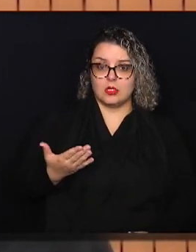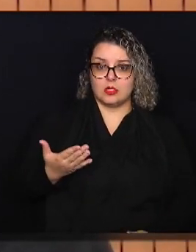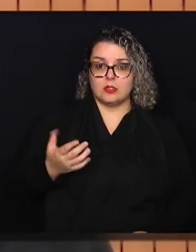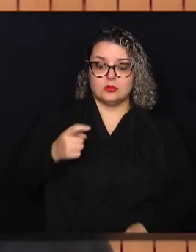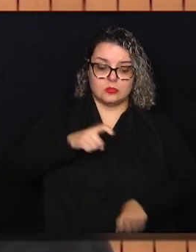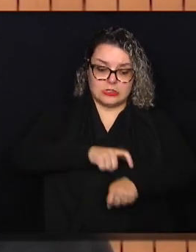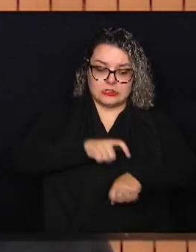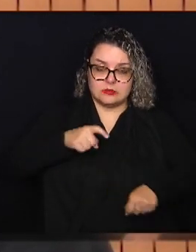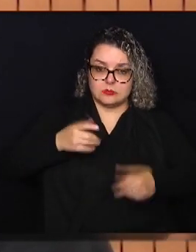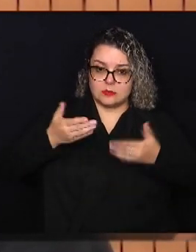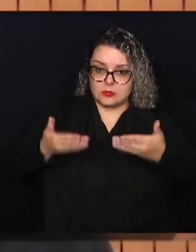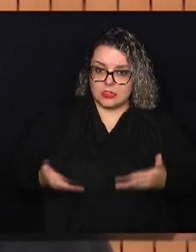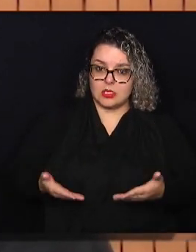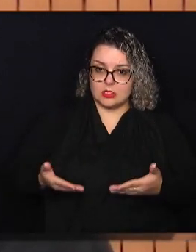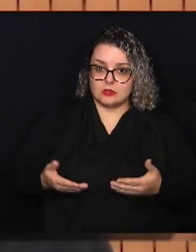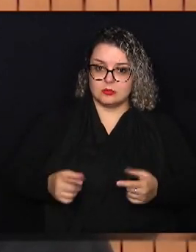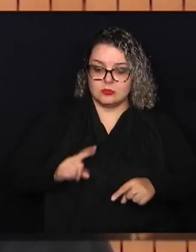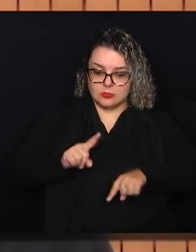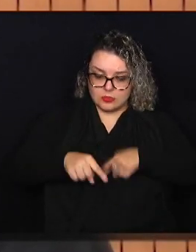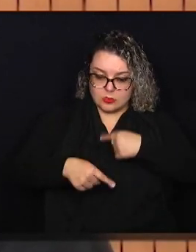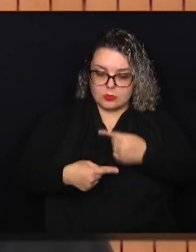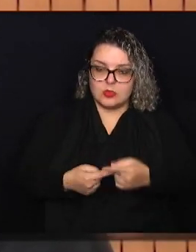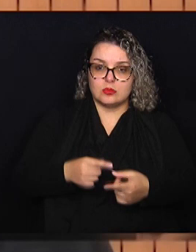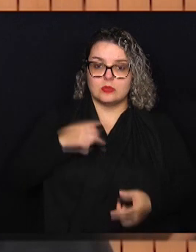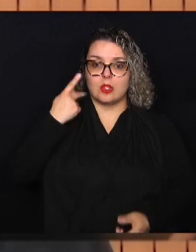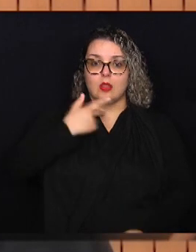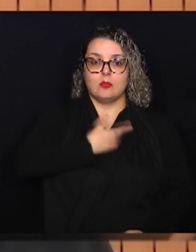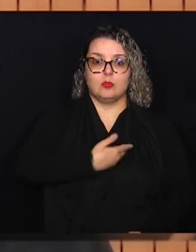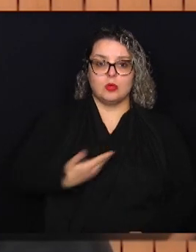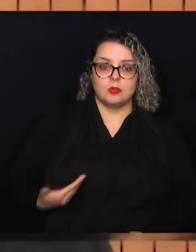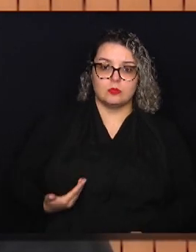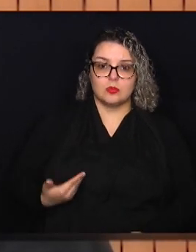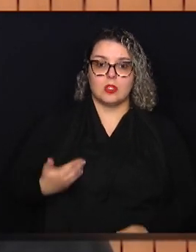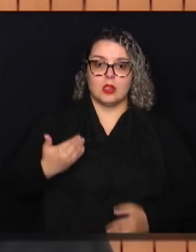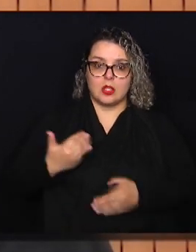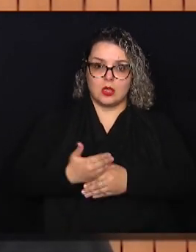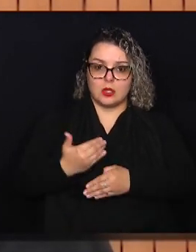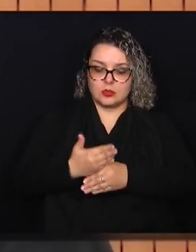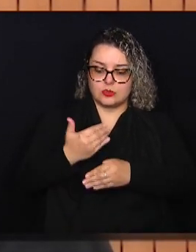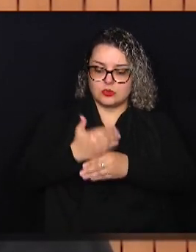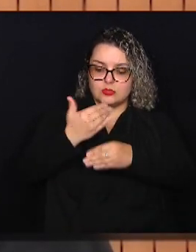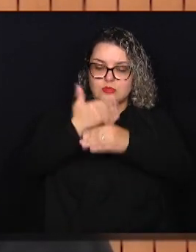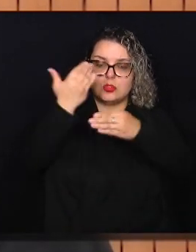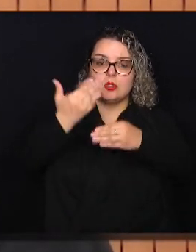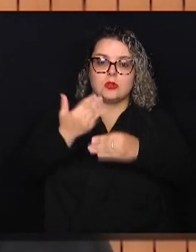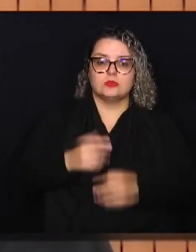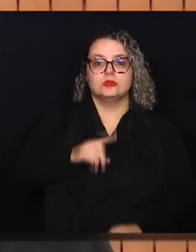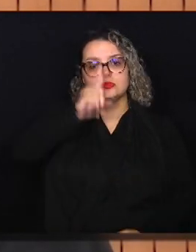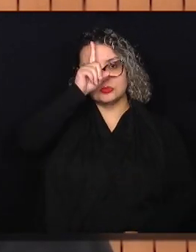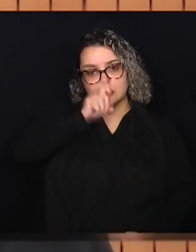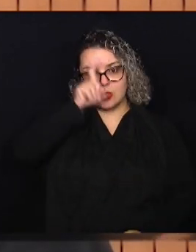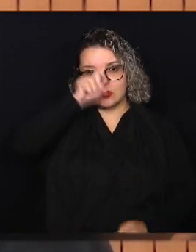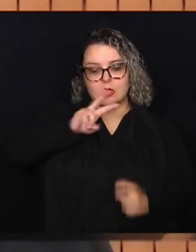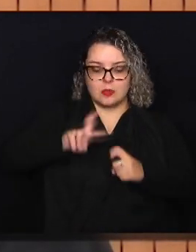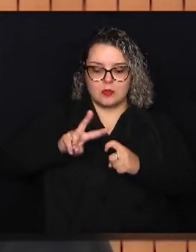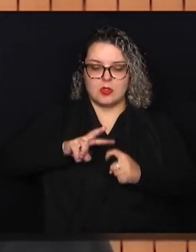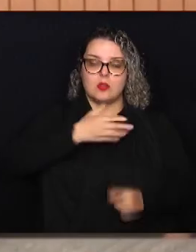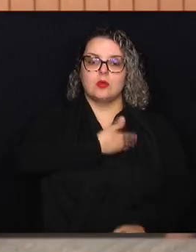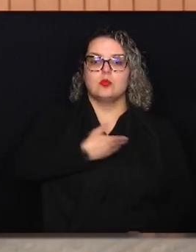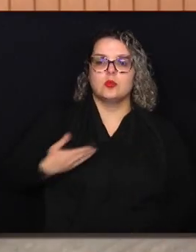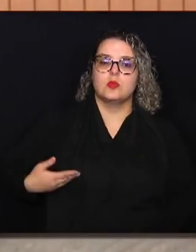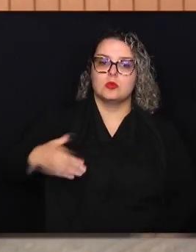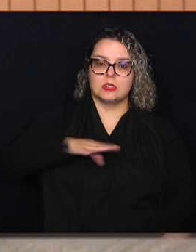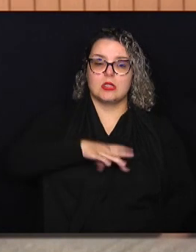momento, nesse próximo passo da política, a construção também de um hospital veterinário público no município de